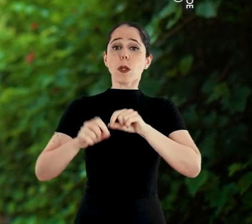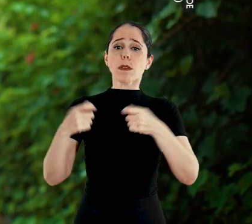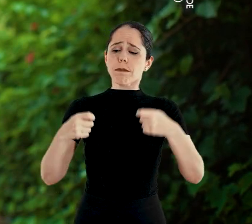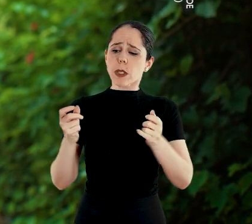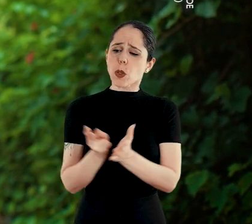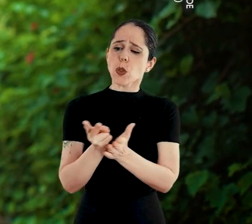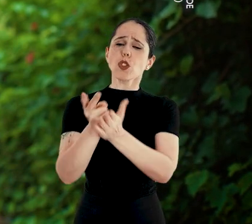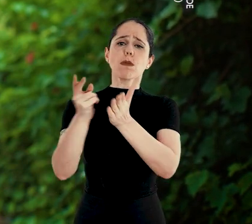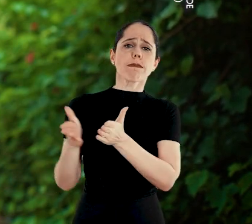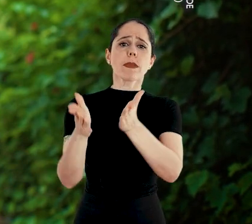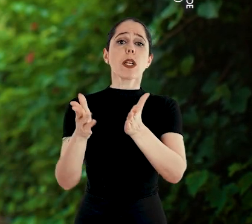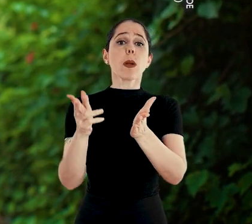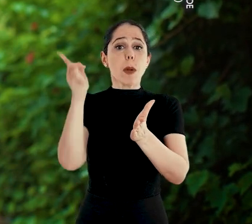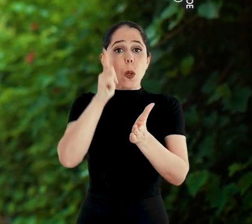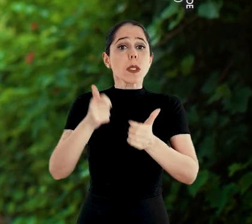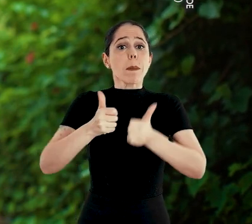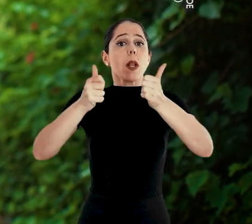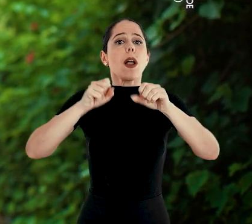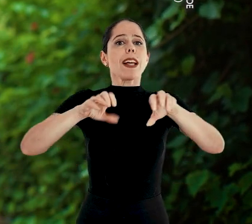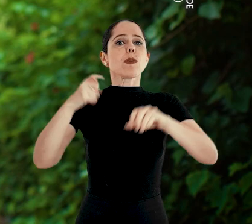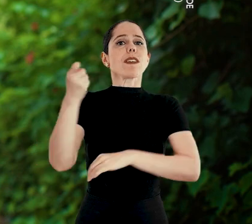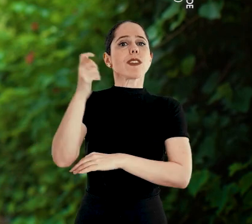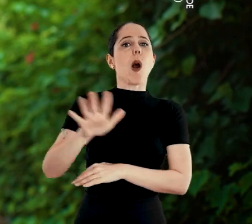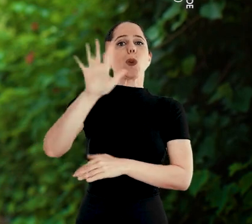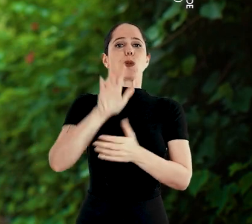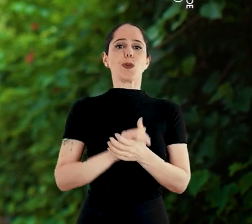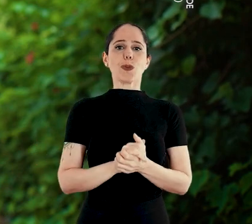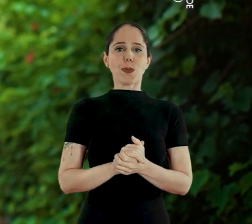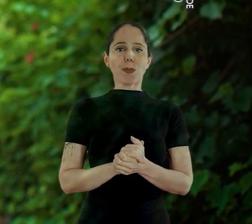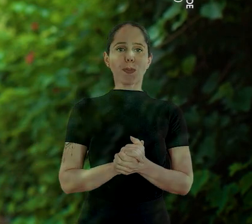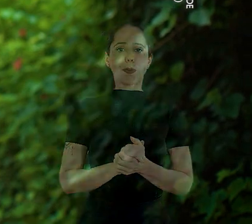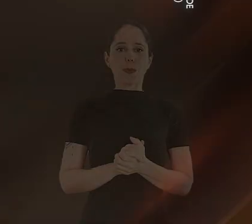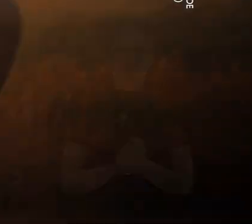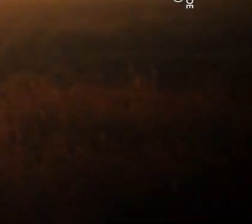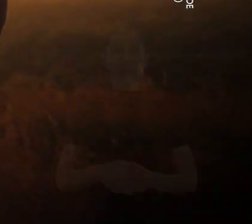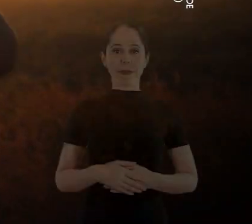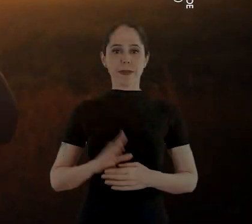hora da gente manter o rumo para seguirmos melhorando a educação dos gaúchos.